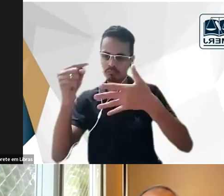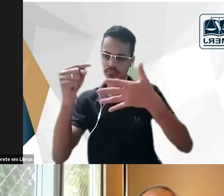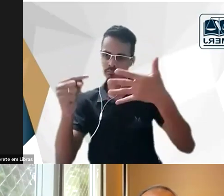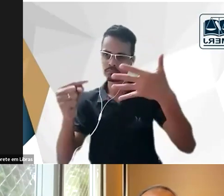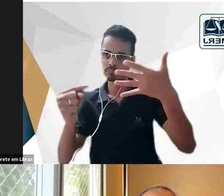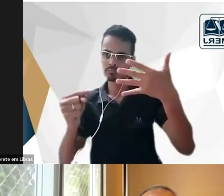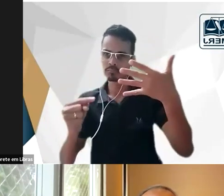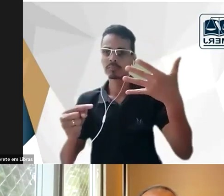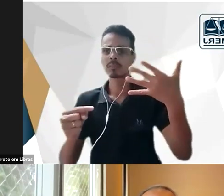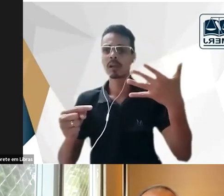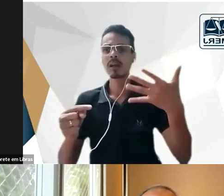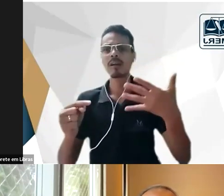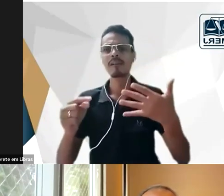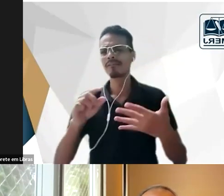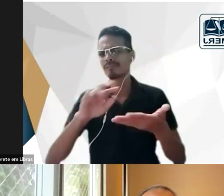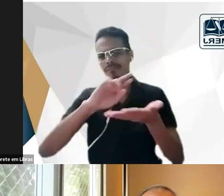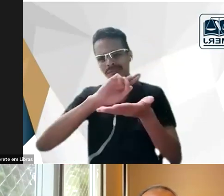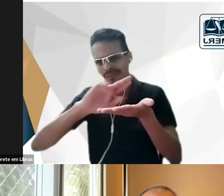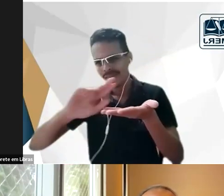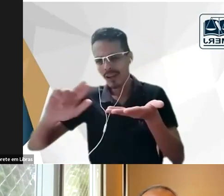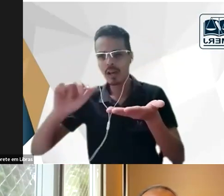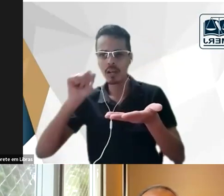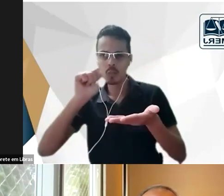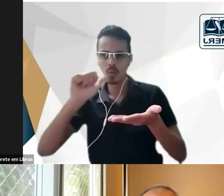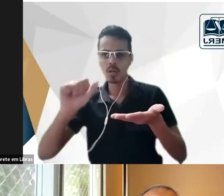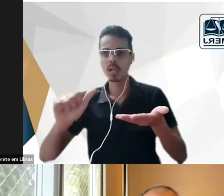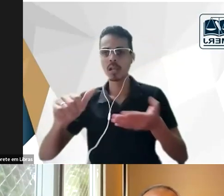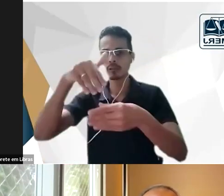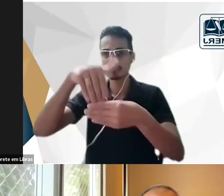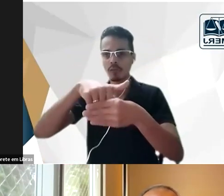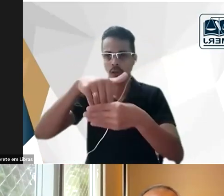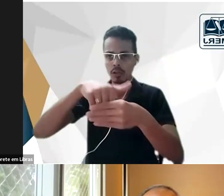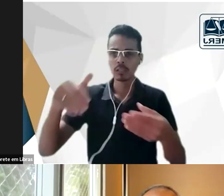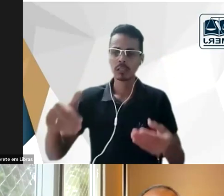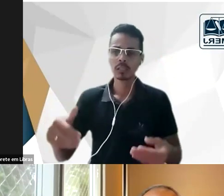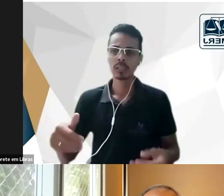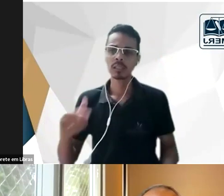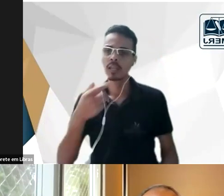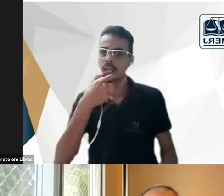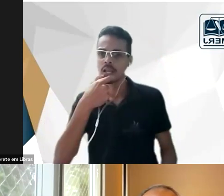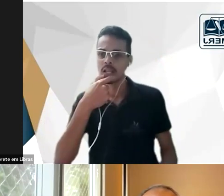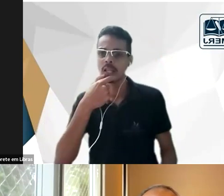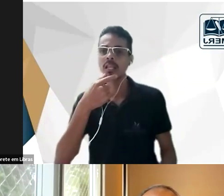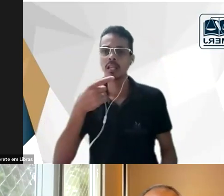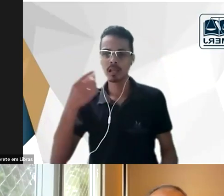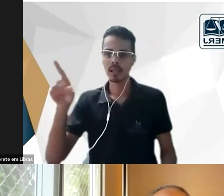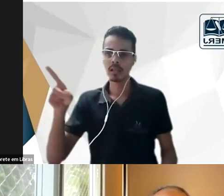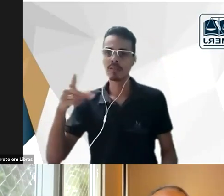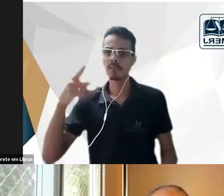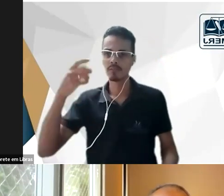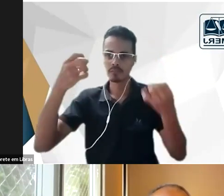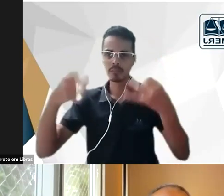também várias sufragistas ingleses e até vai dizer que eles são radicais vai fazer esse registro